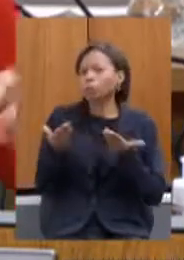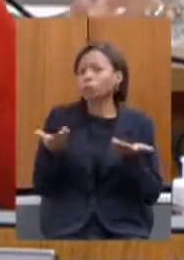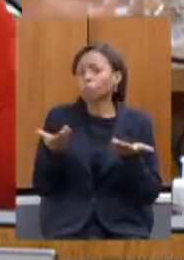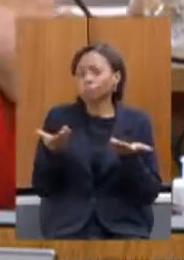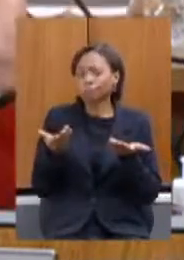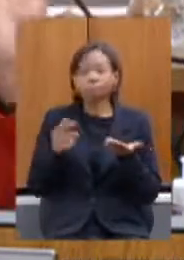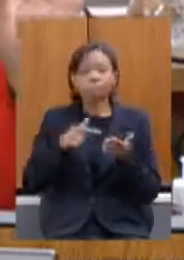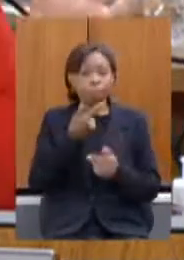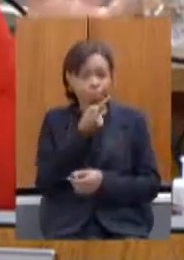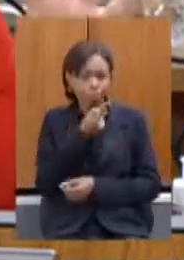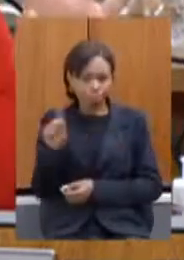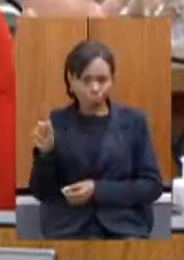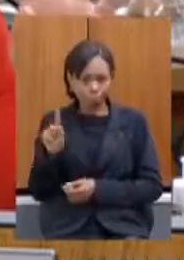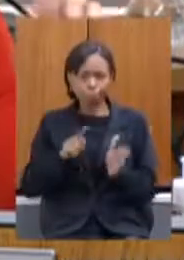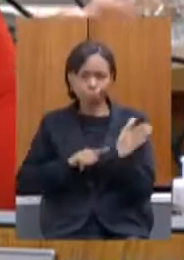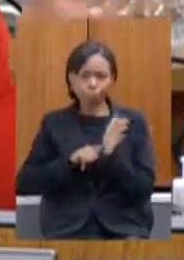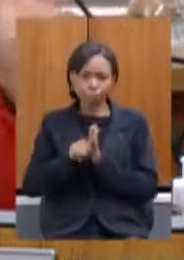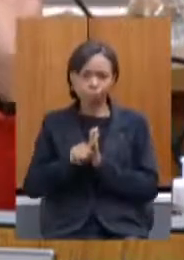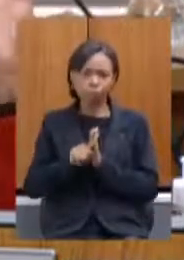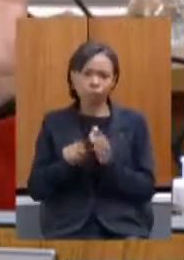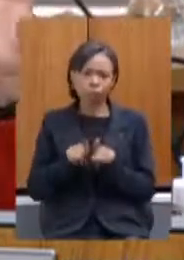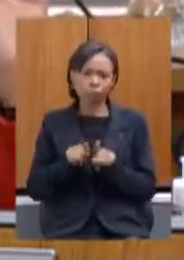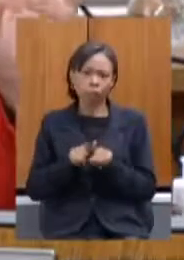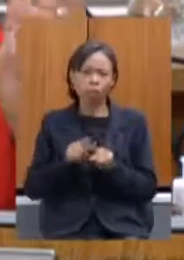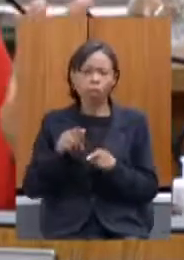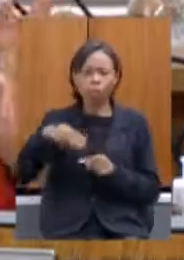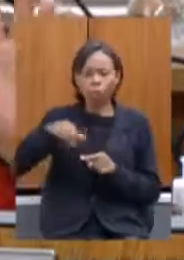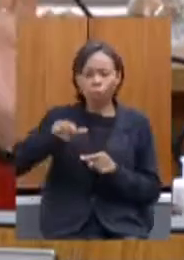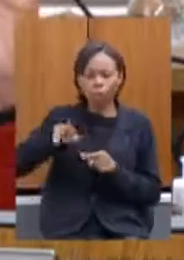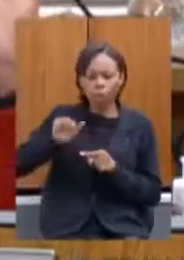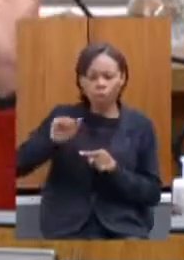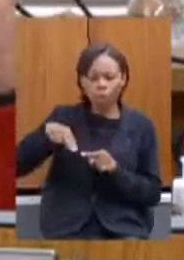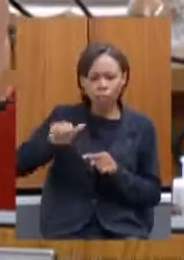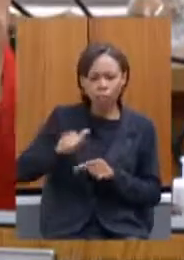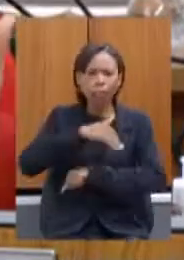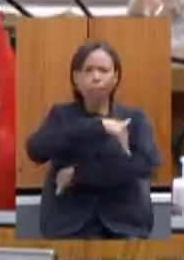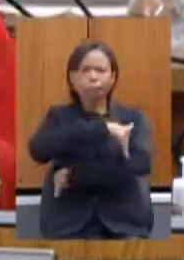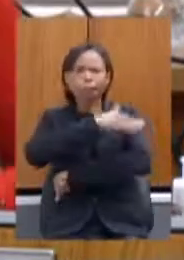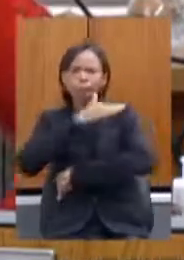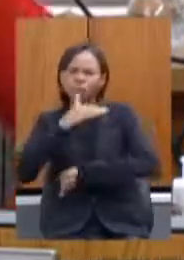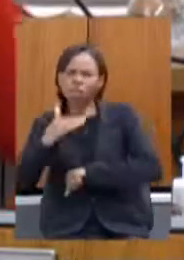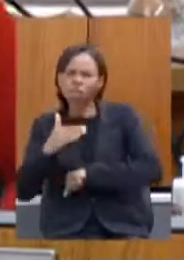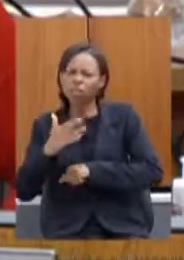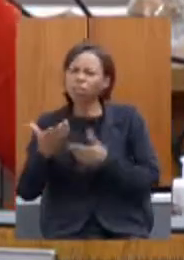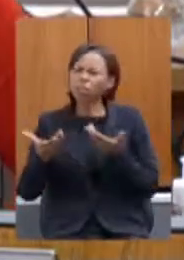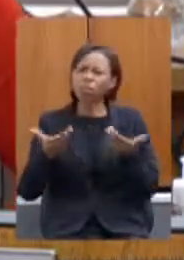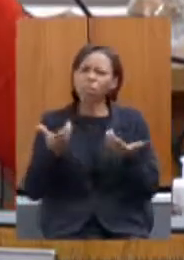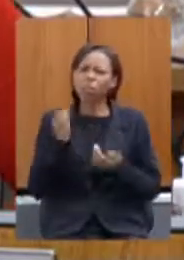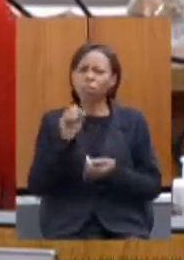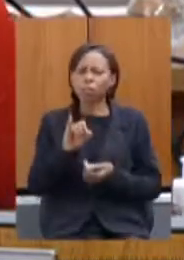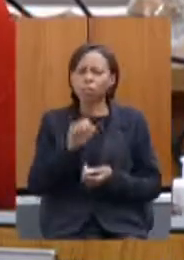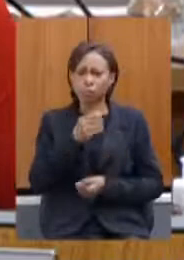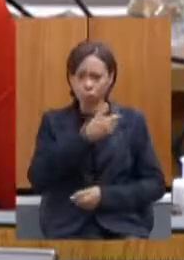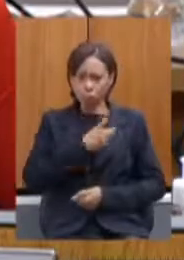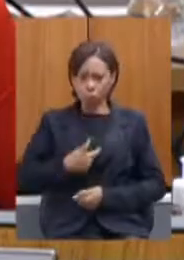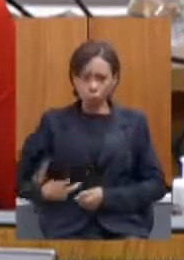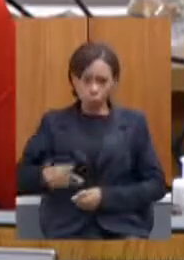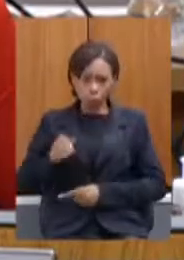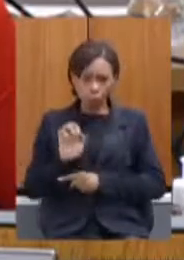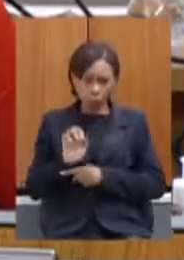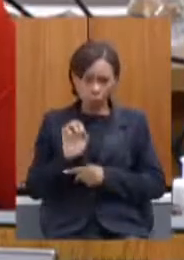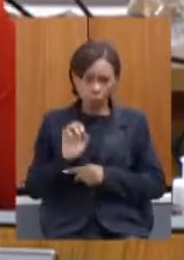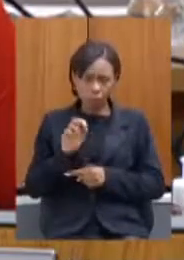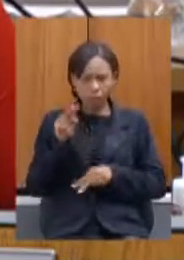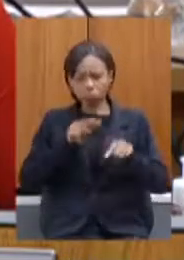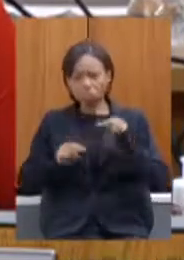a contraposição Mariana Brumadinho se a avaliação do estado é de que o processo de